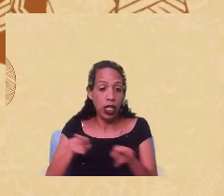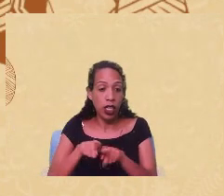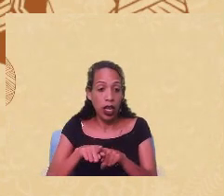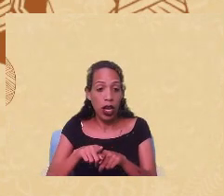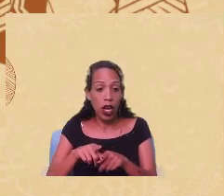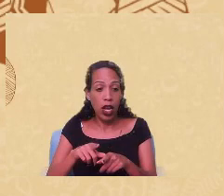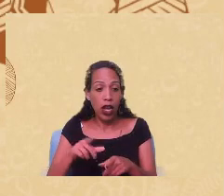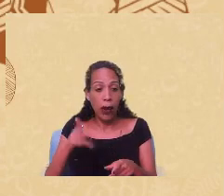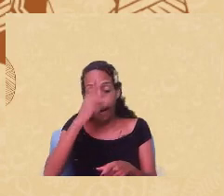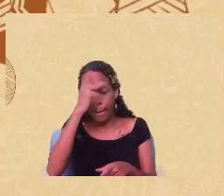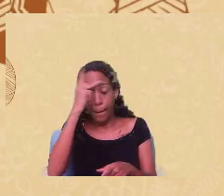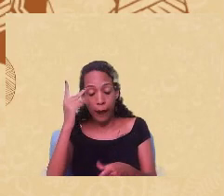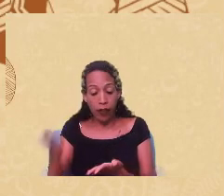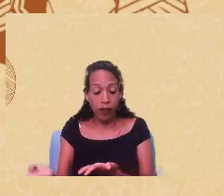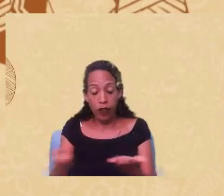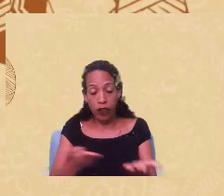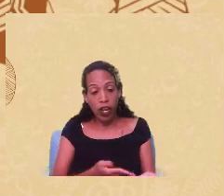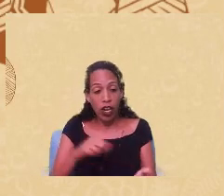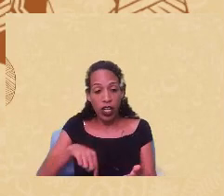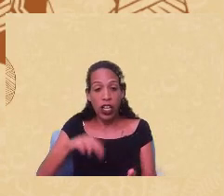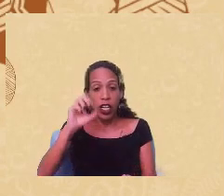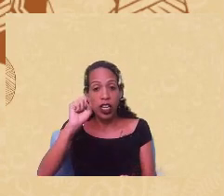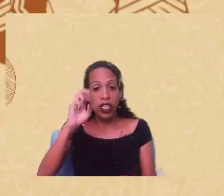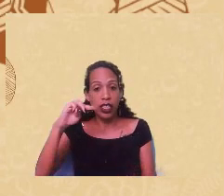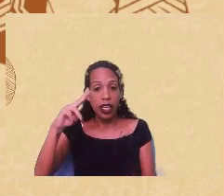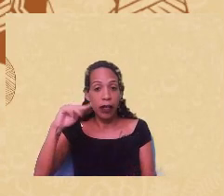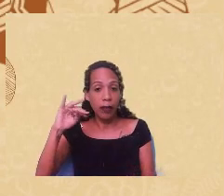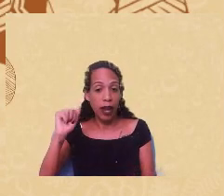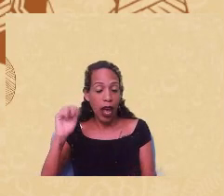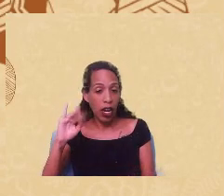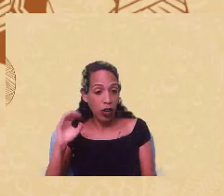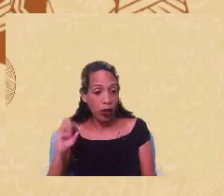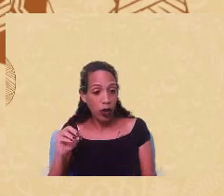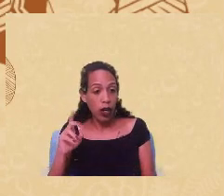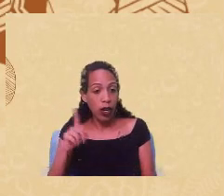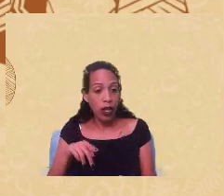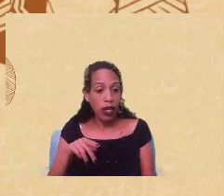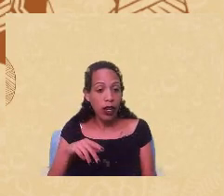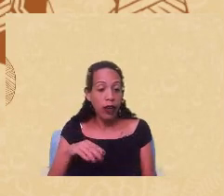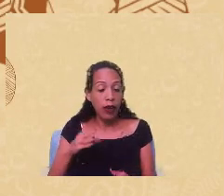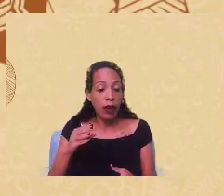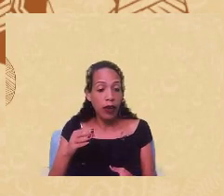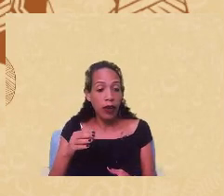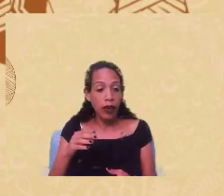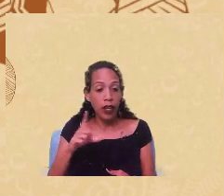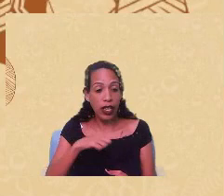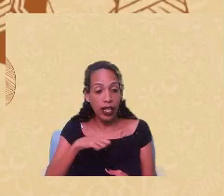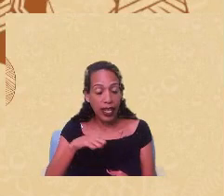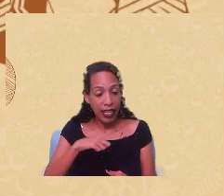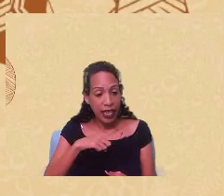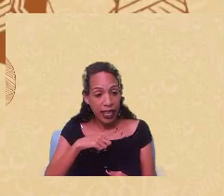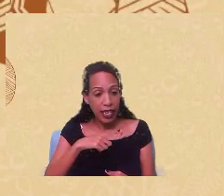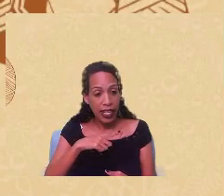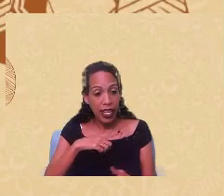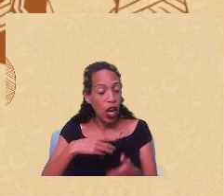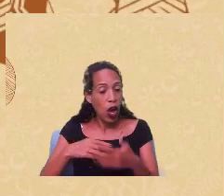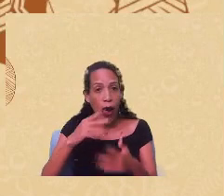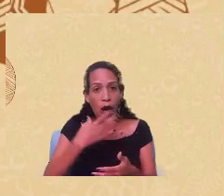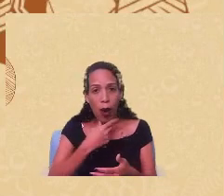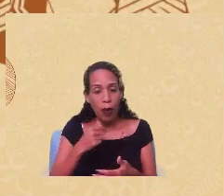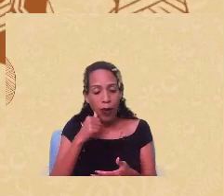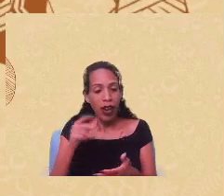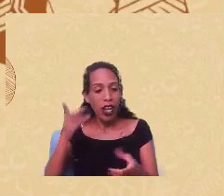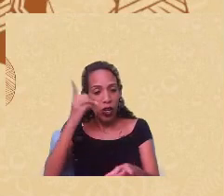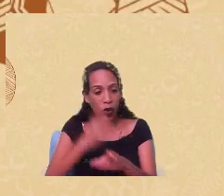convidados que vieram no seminário. E, de toda maneira, Emiliano e Paulo têm produções que vocês encontram, né?